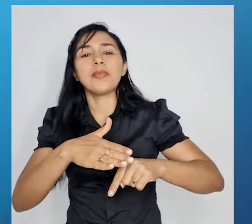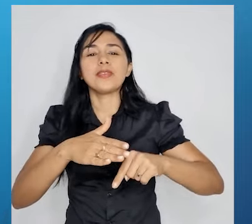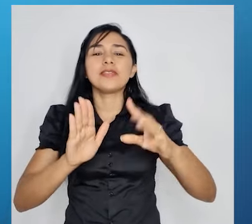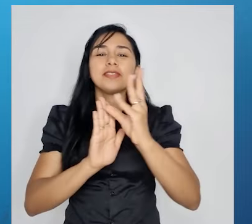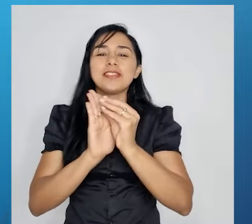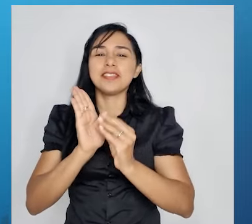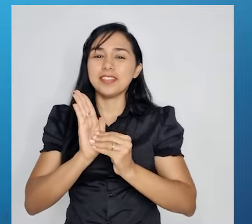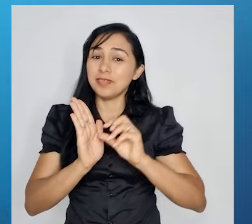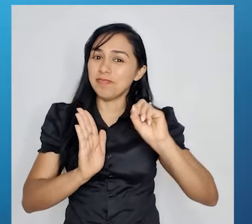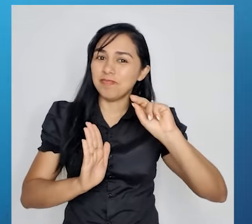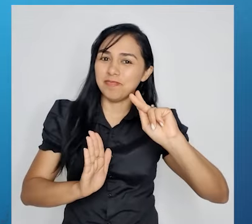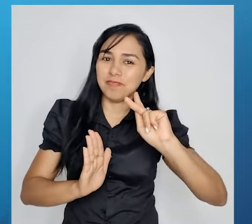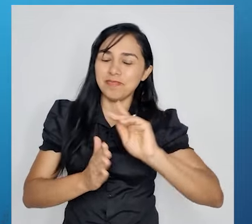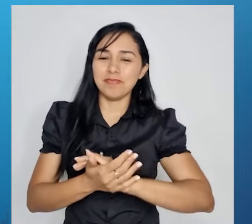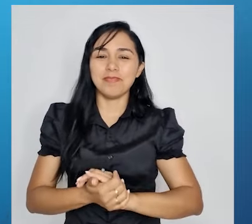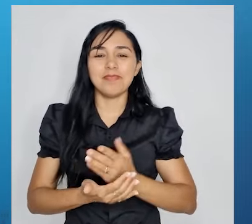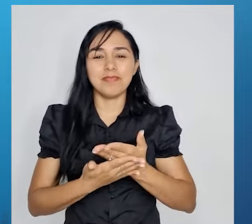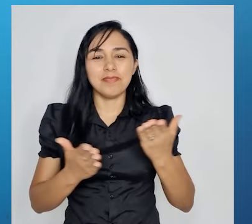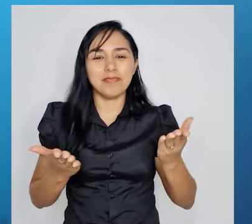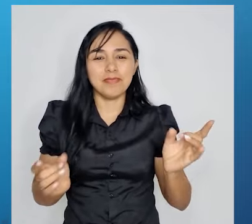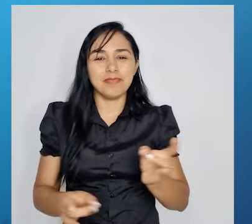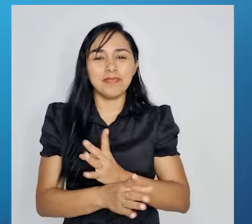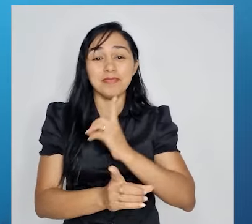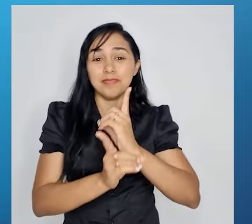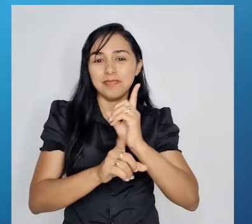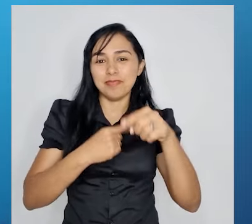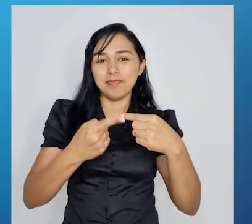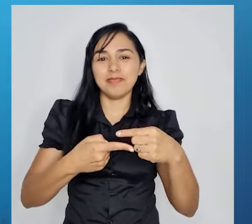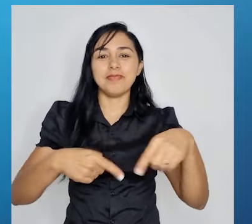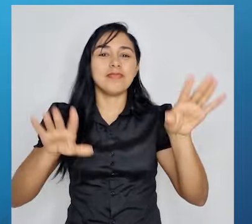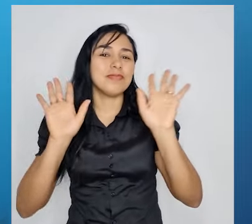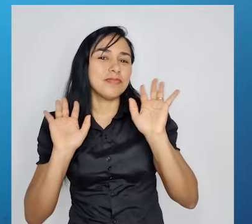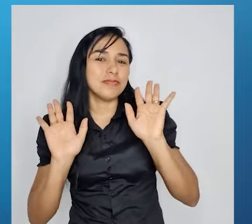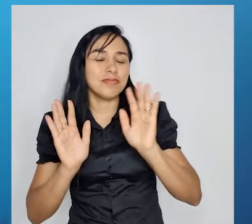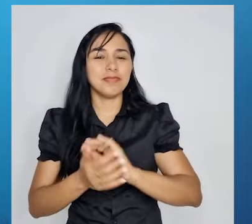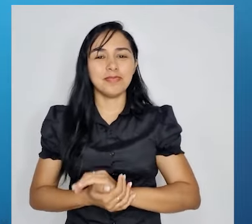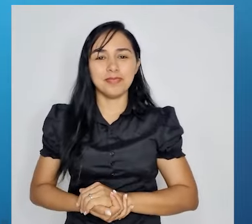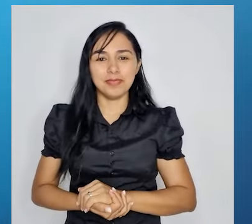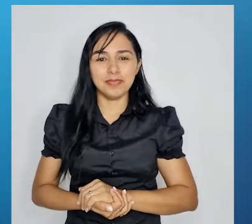conteúdo, tá bom? Por hoje é isso e até o nosso próximo encontro. Tchau! Tchau! Tchau!